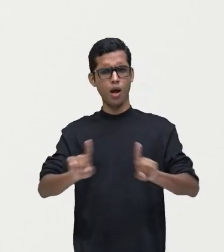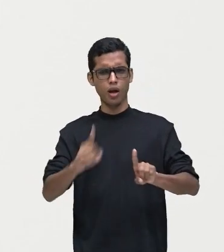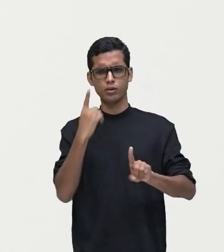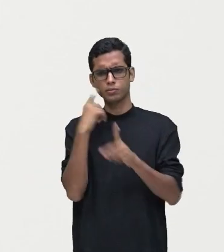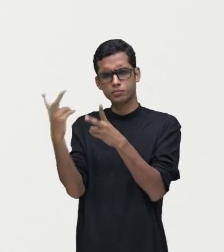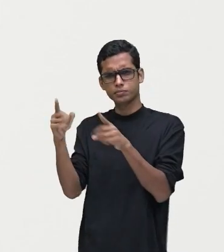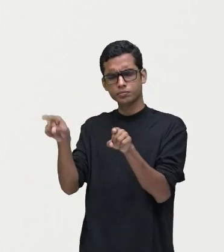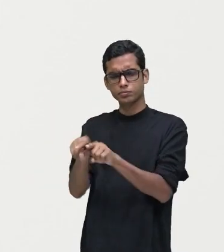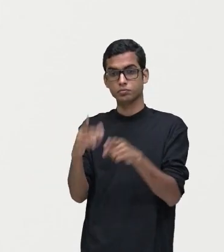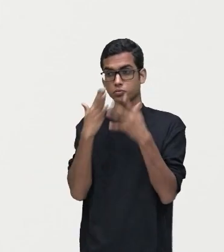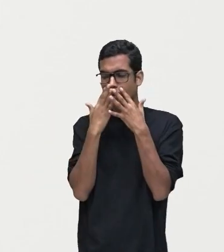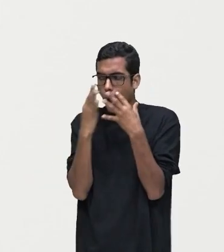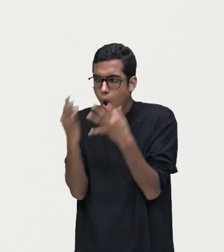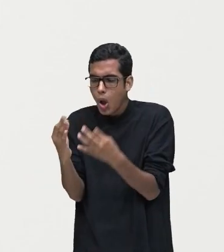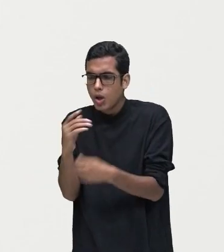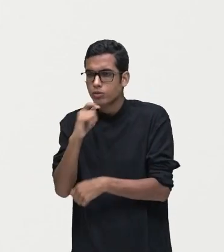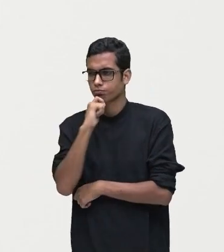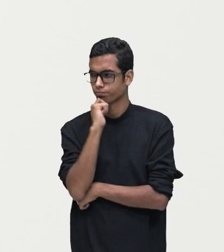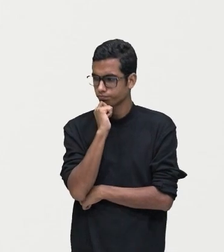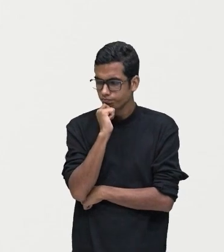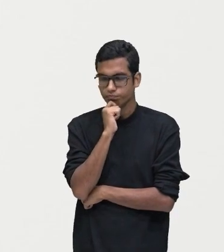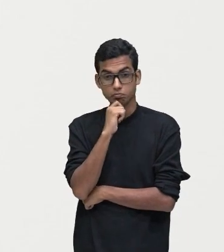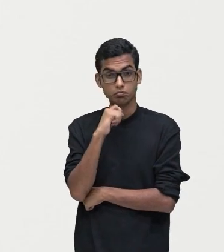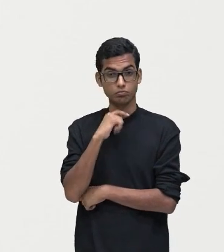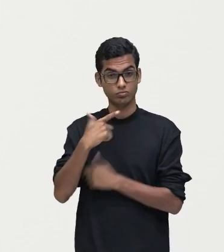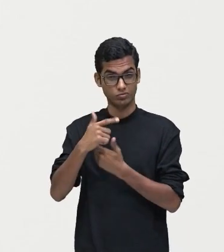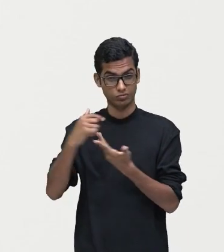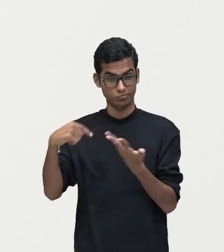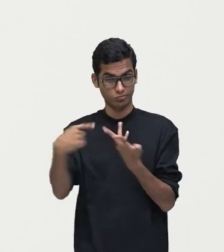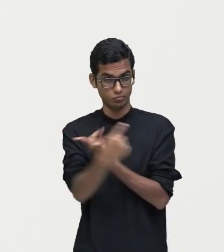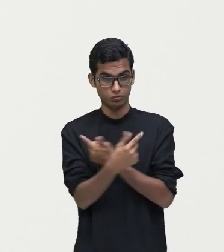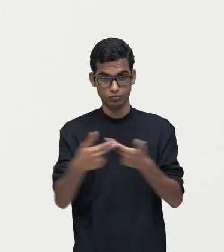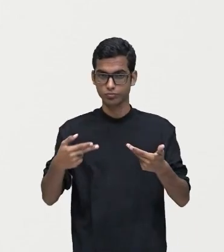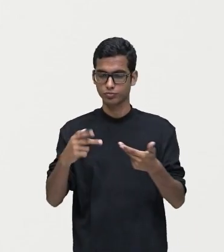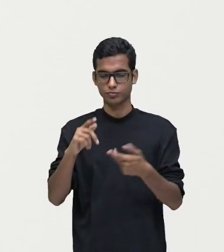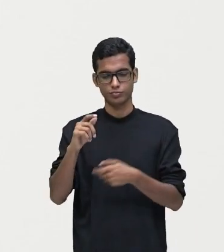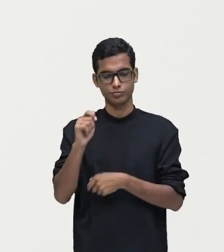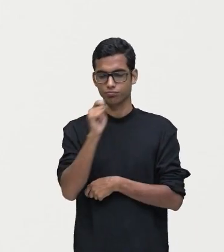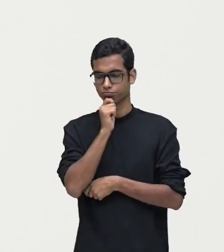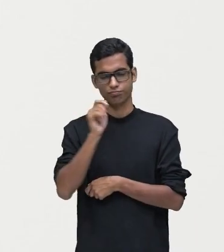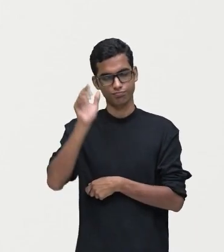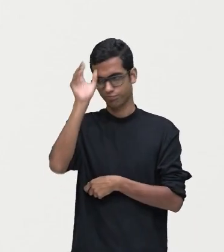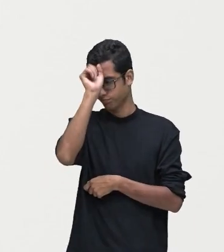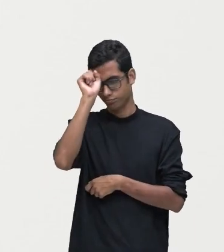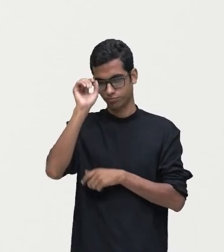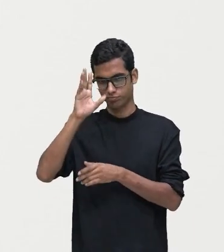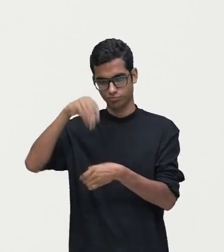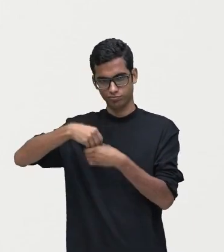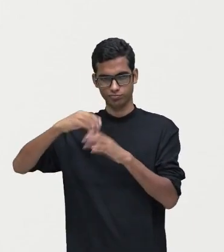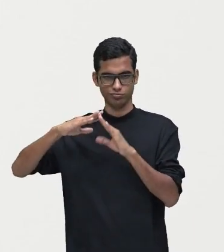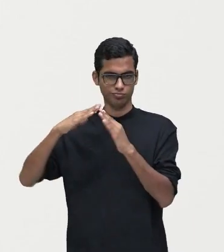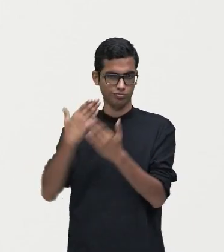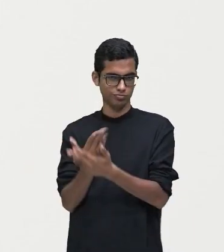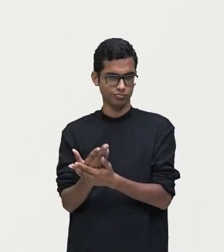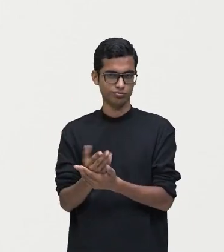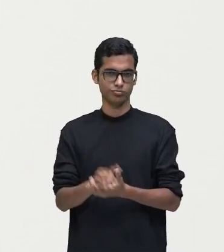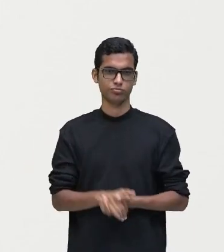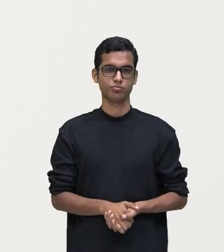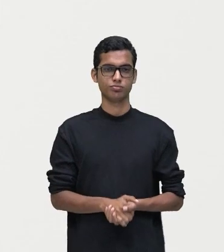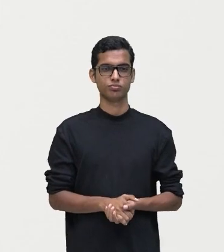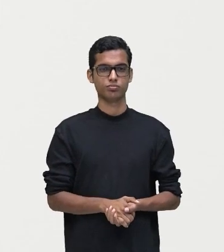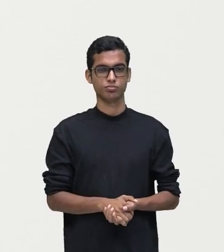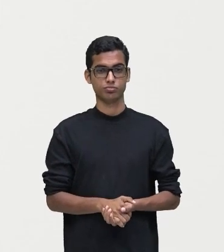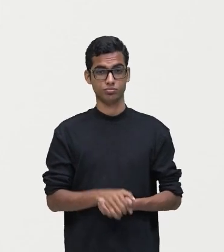Muita coisa não é aquilo que aprendemos na escola, certo? E olha só o que ele vai dizer na sequência.